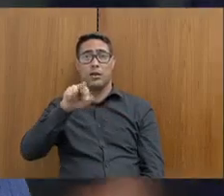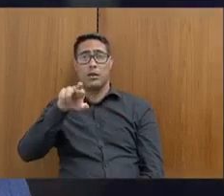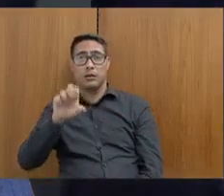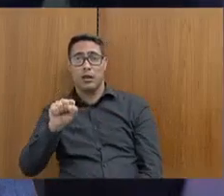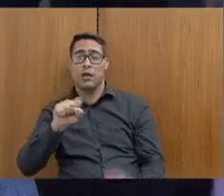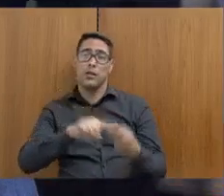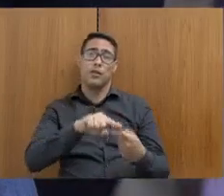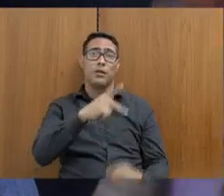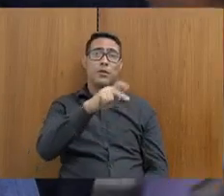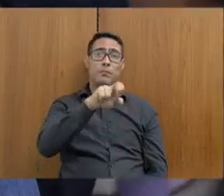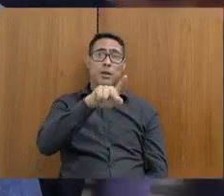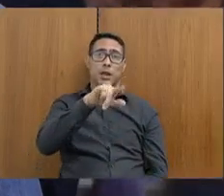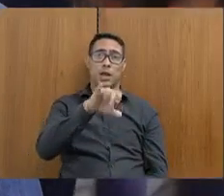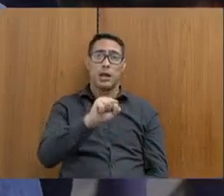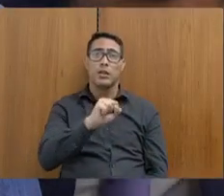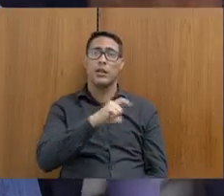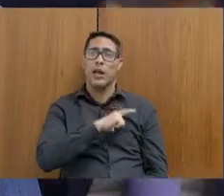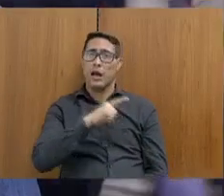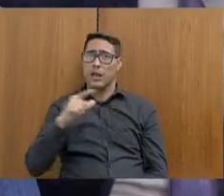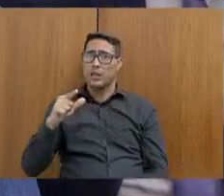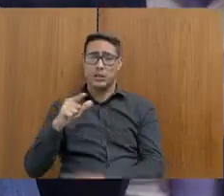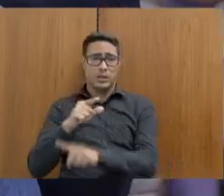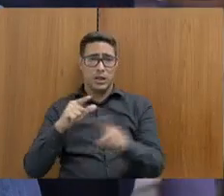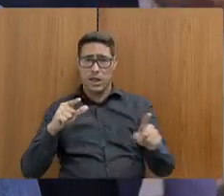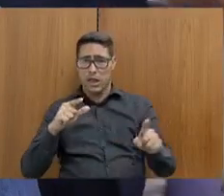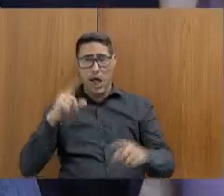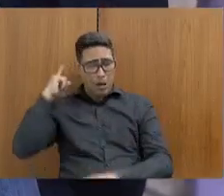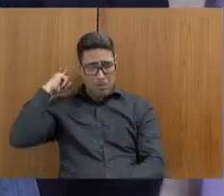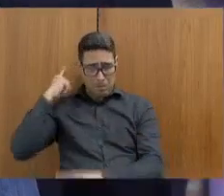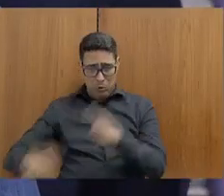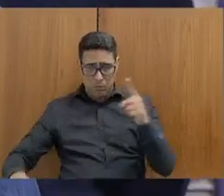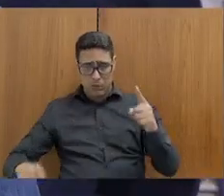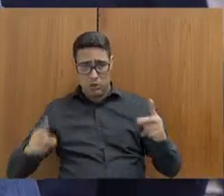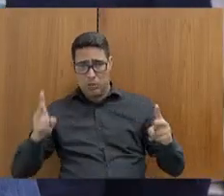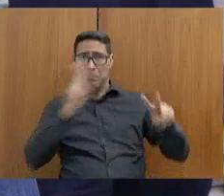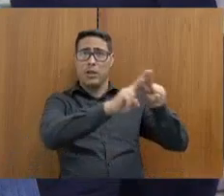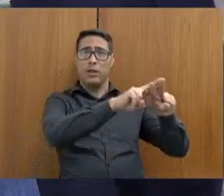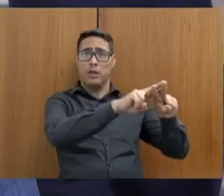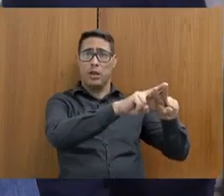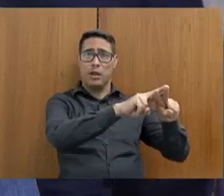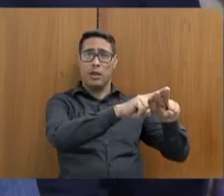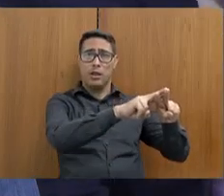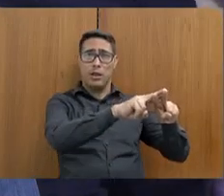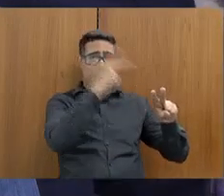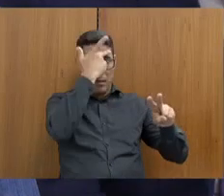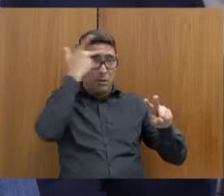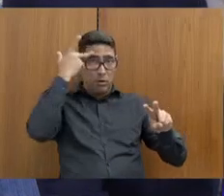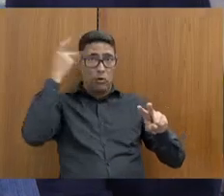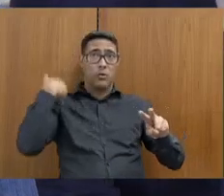penais estão proibidos de prender quem tenha cometido feminicídio em Minas Gerais?